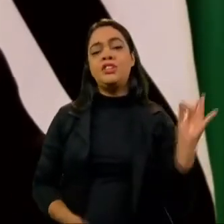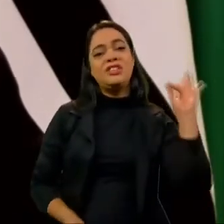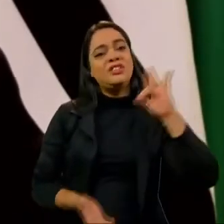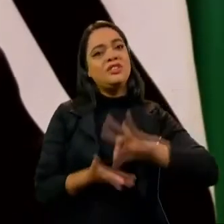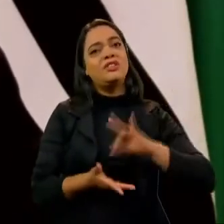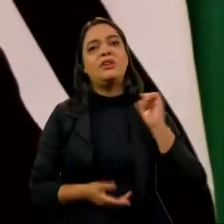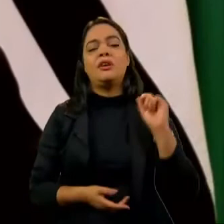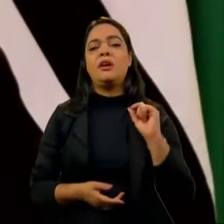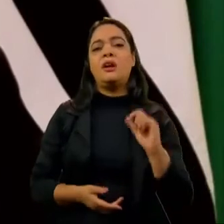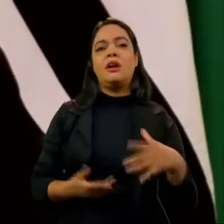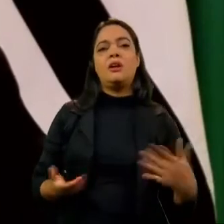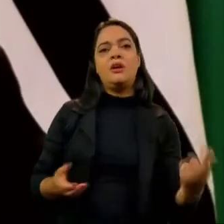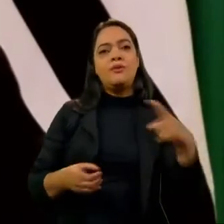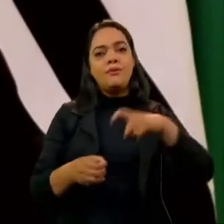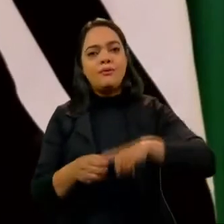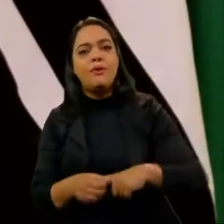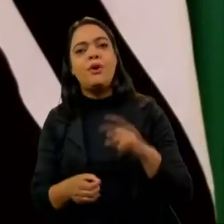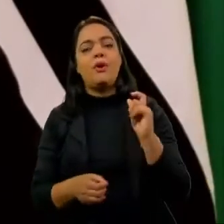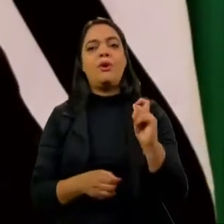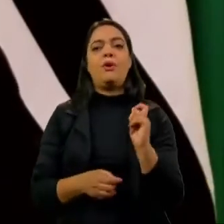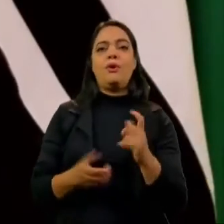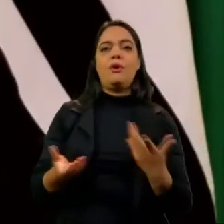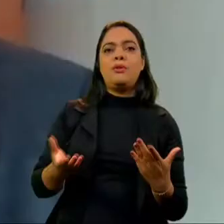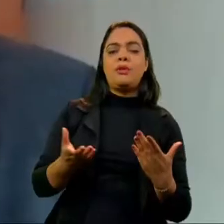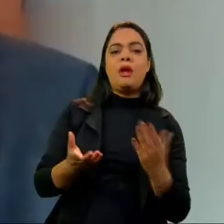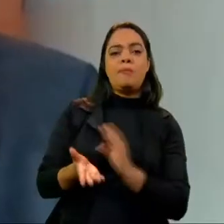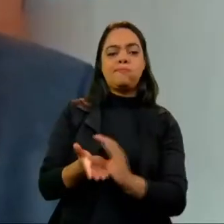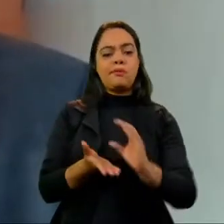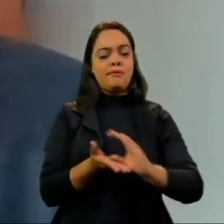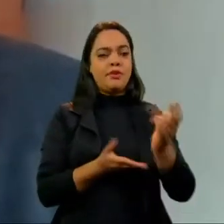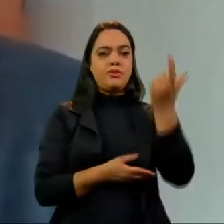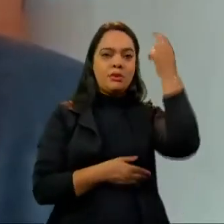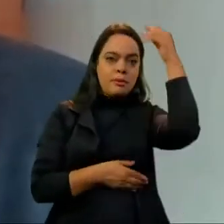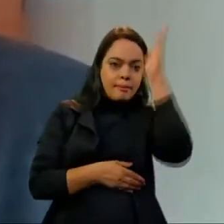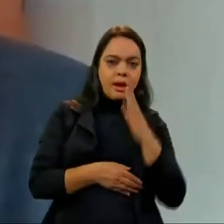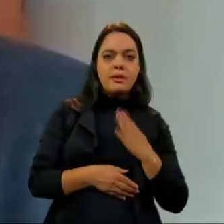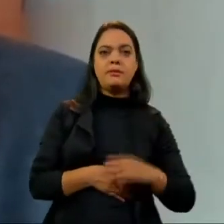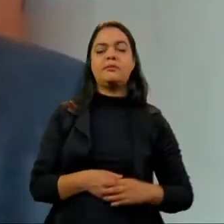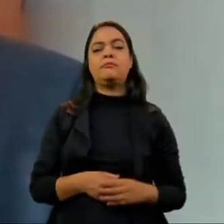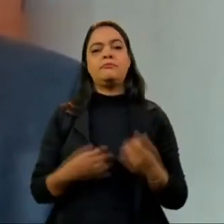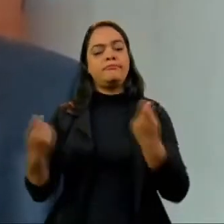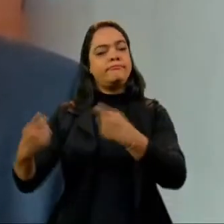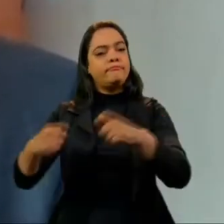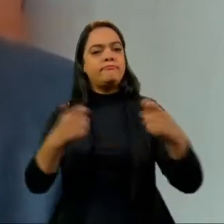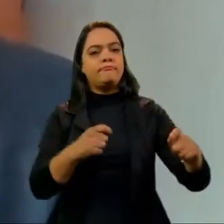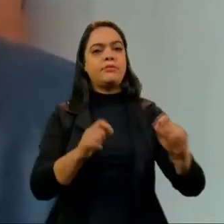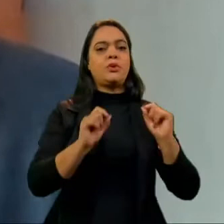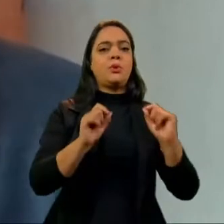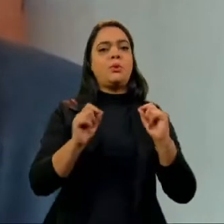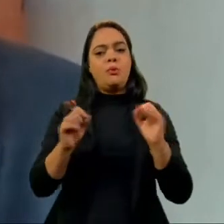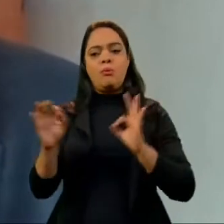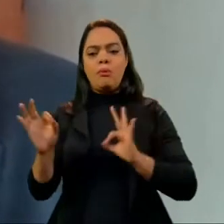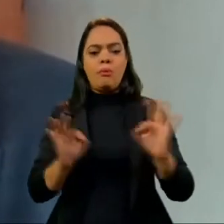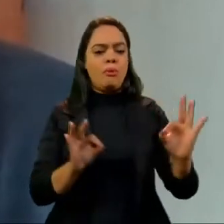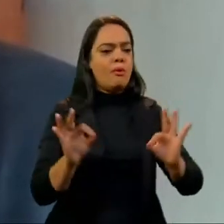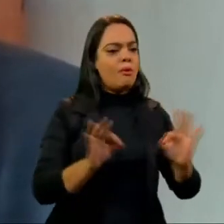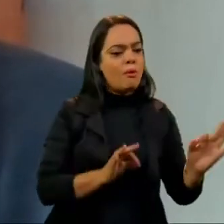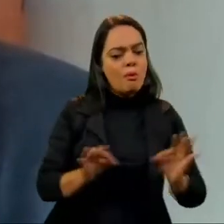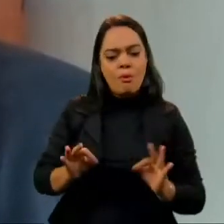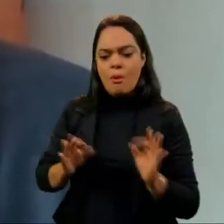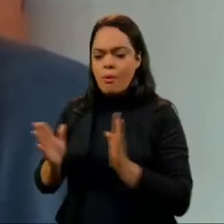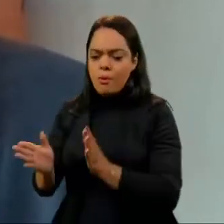retomar a produção e o investimento. É preciso reorientar a política